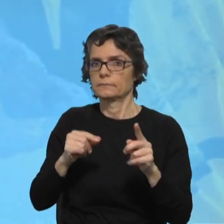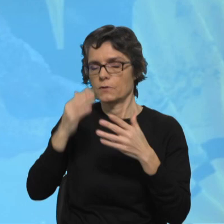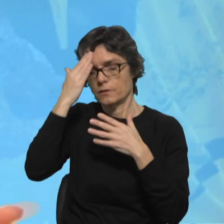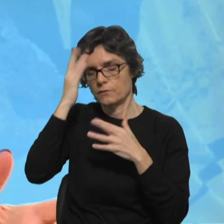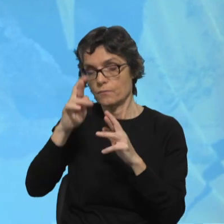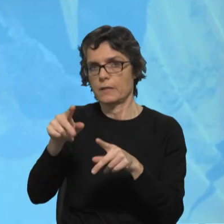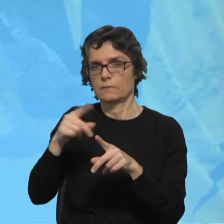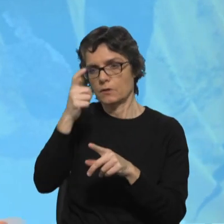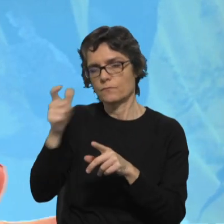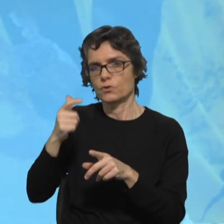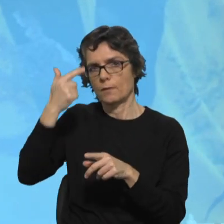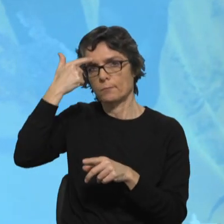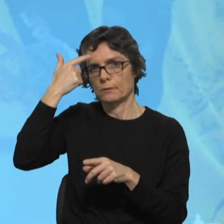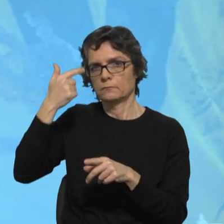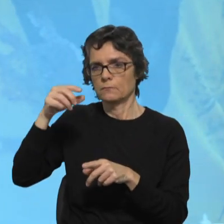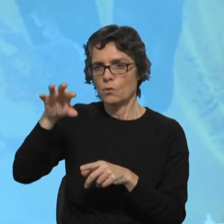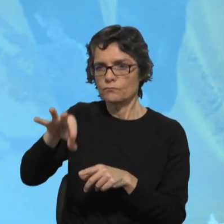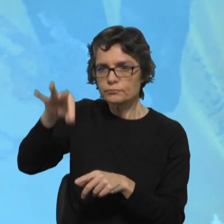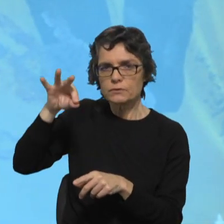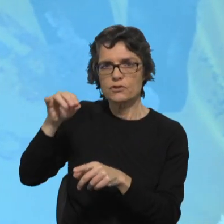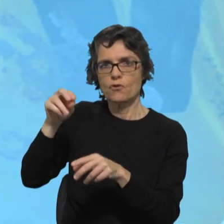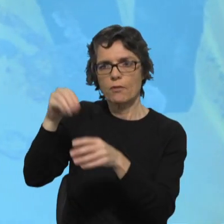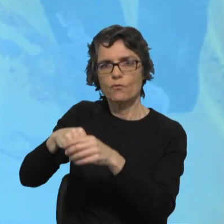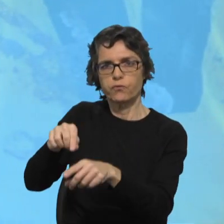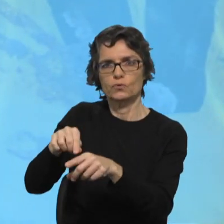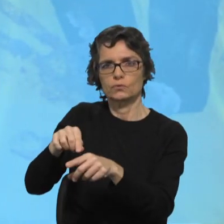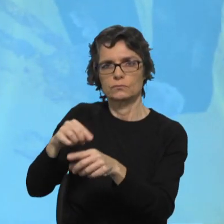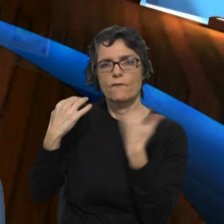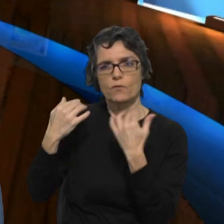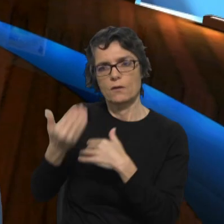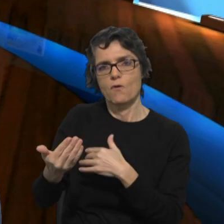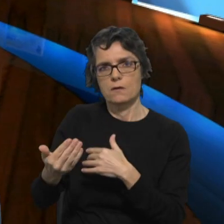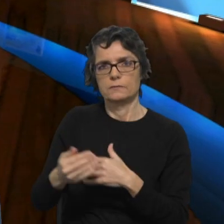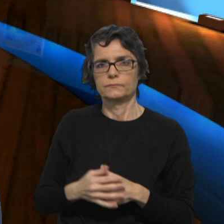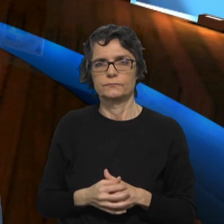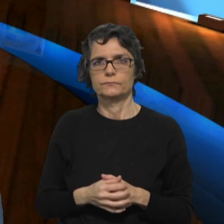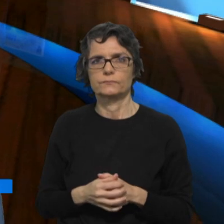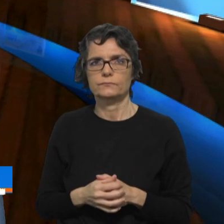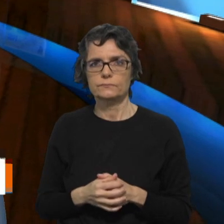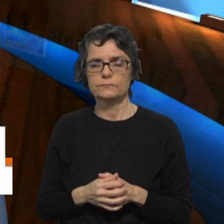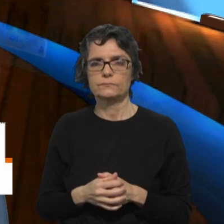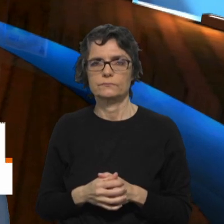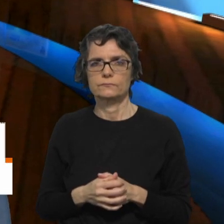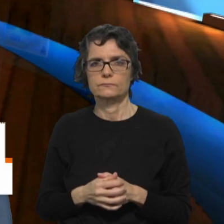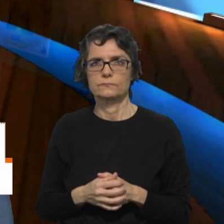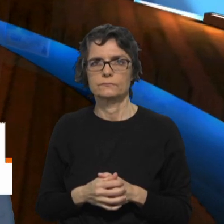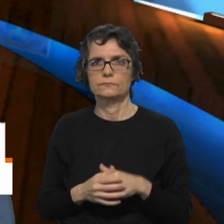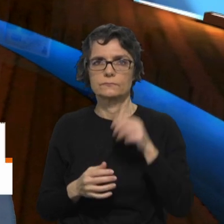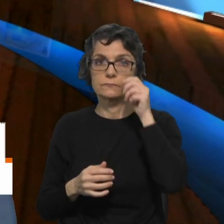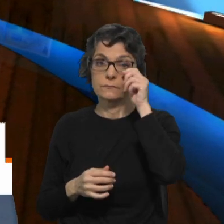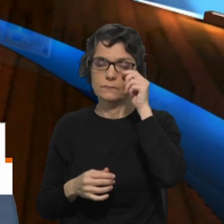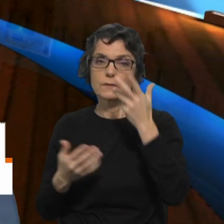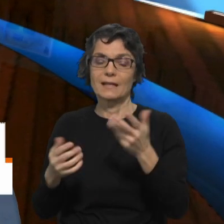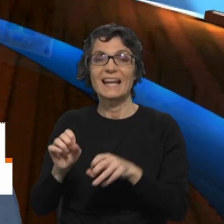dúvidas que temos, é sempre que é da abstenção. Exatamente, da maioria da